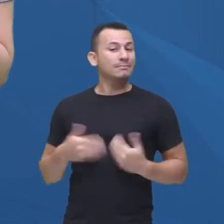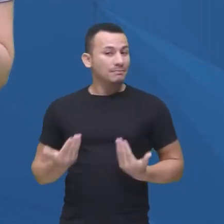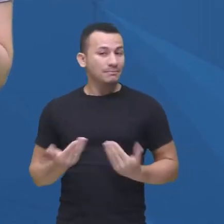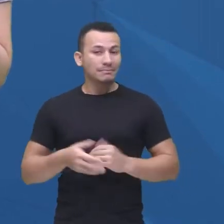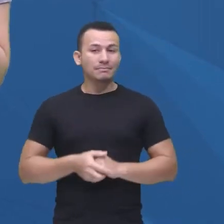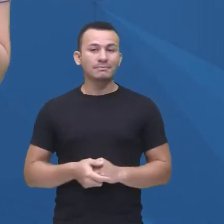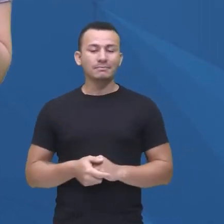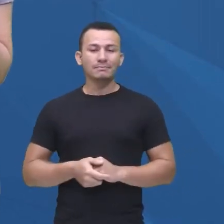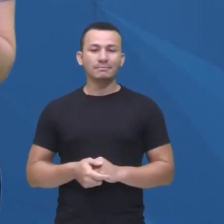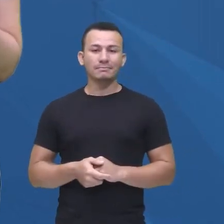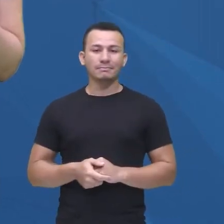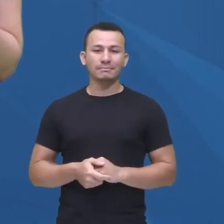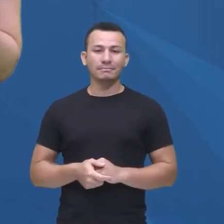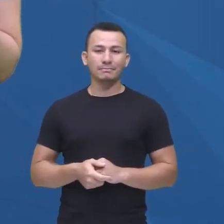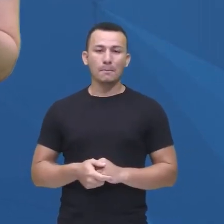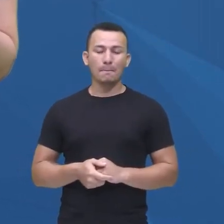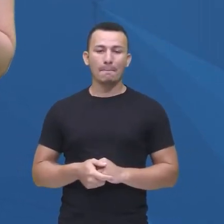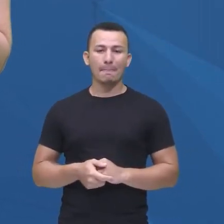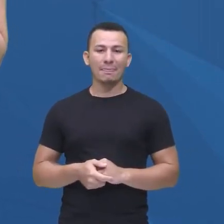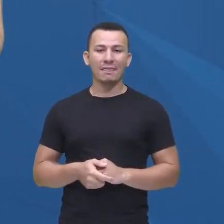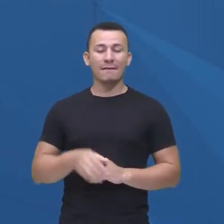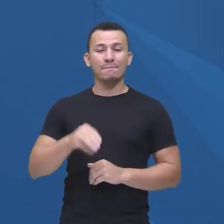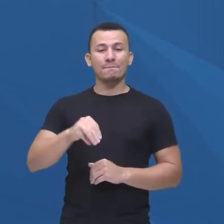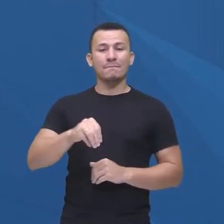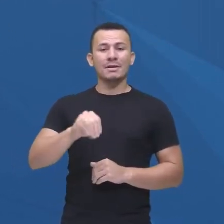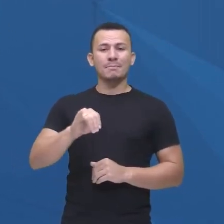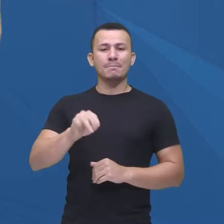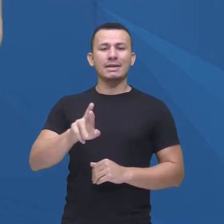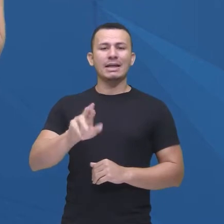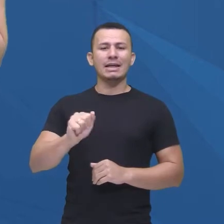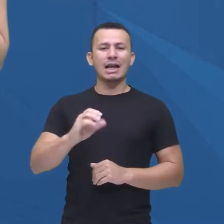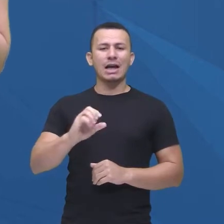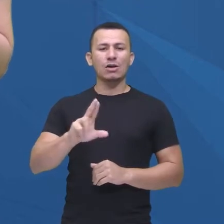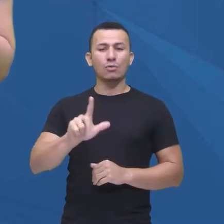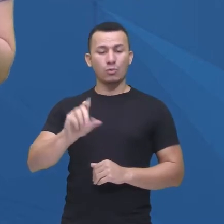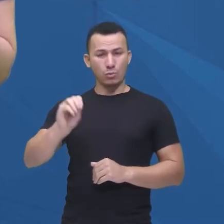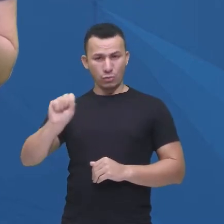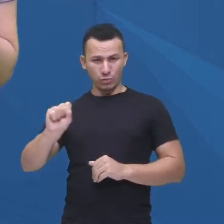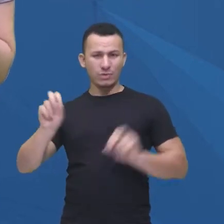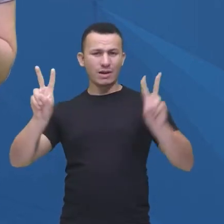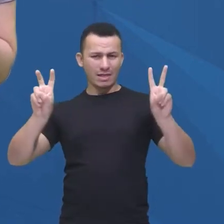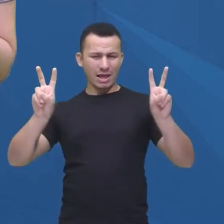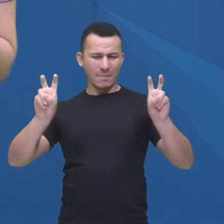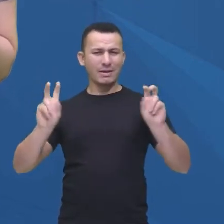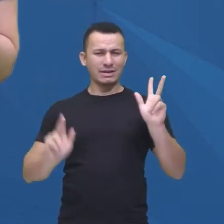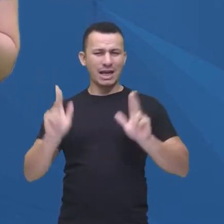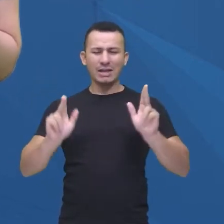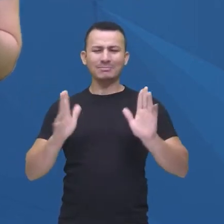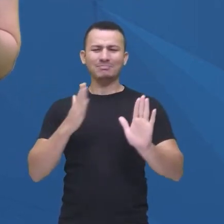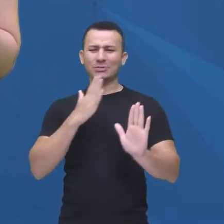Vamos ver. Miraculous, eu não gosto. Teve alguém que respondeu, não é?